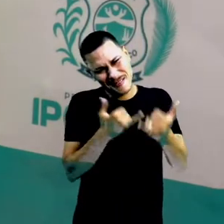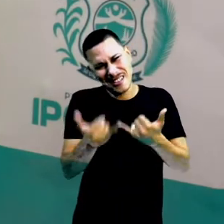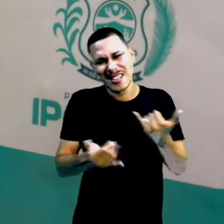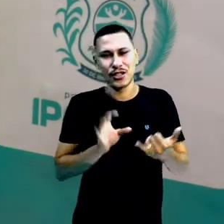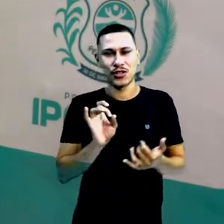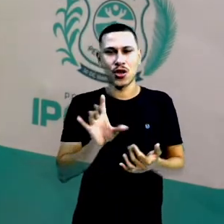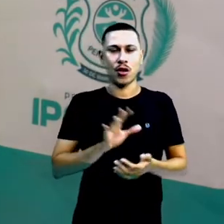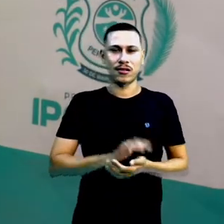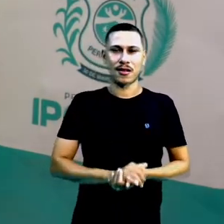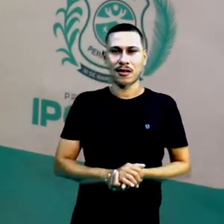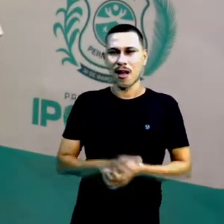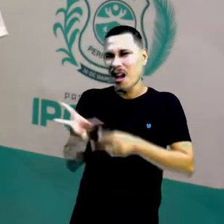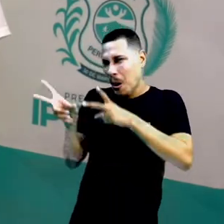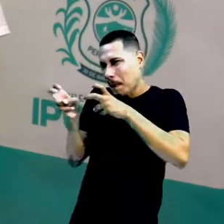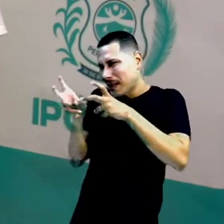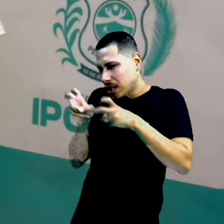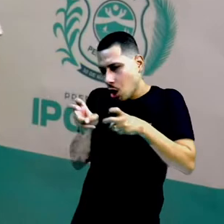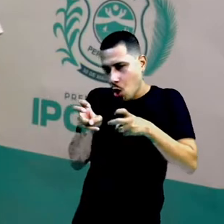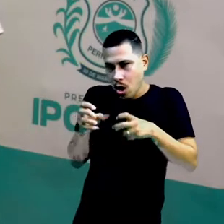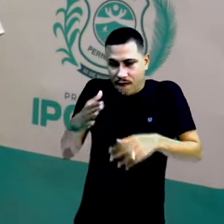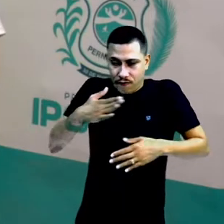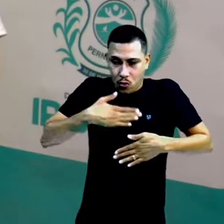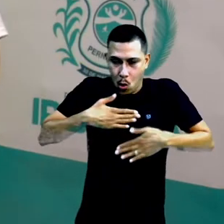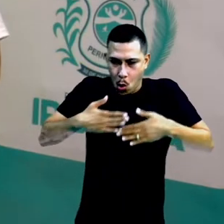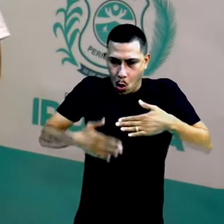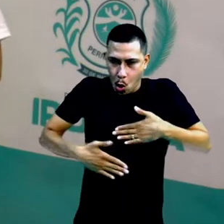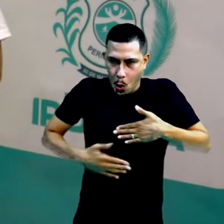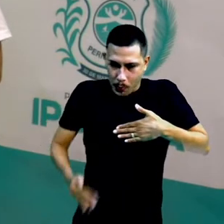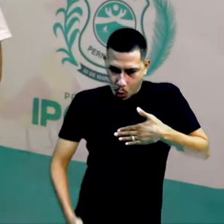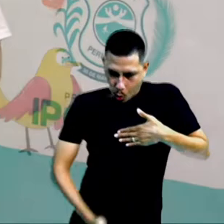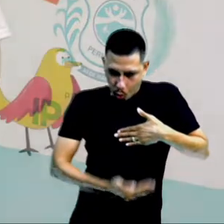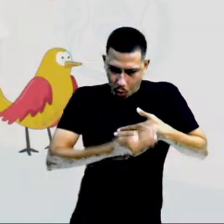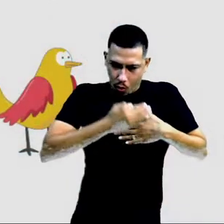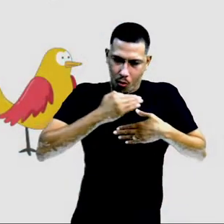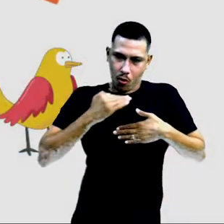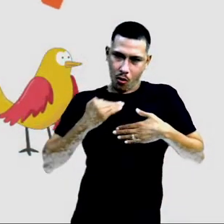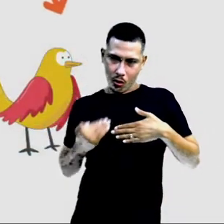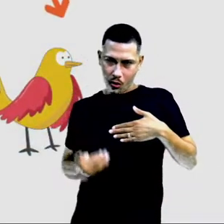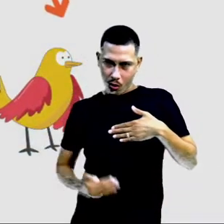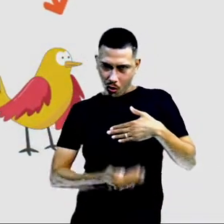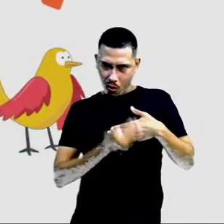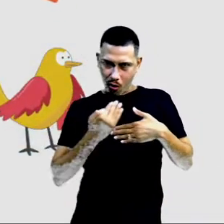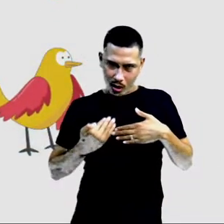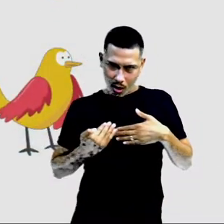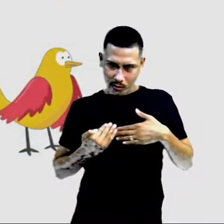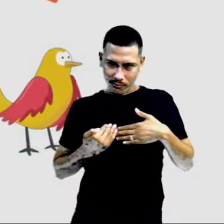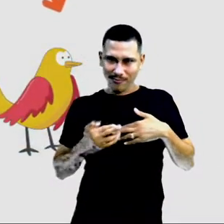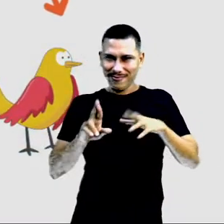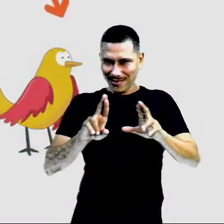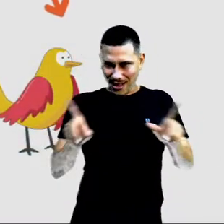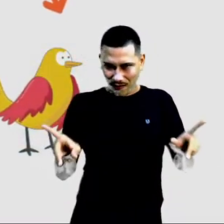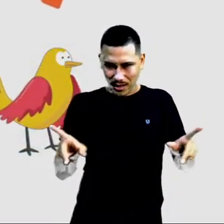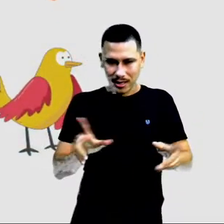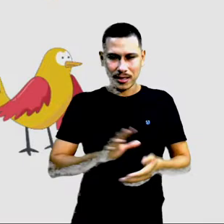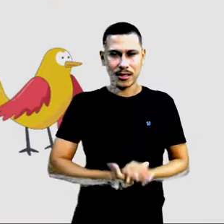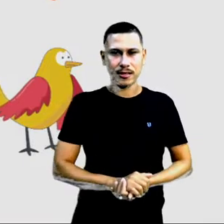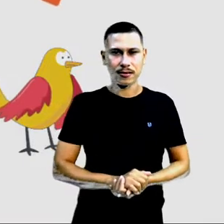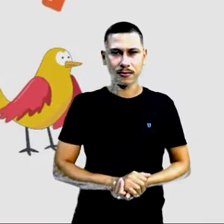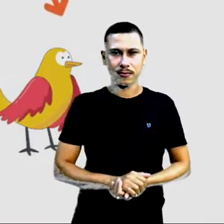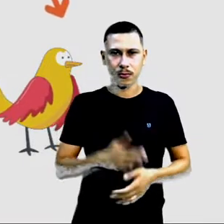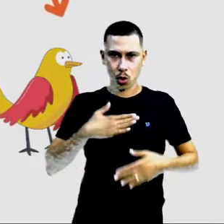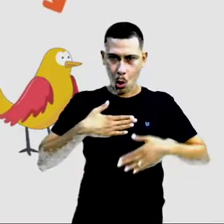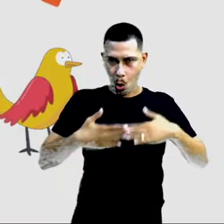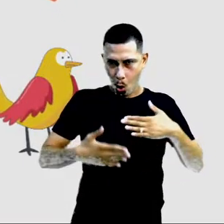observar aqui a cobertura do corpo. Também são diferentes uns dos outros, está certo? Os peixes têm